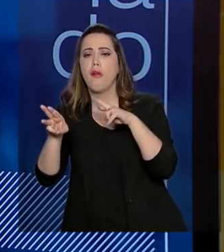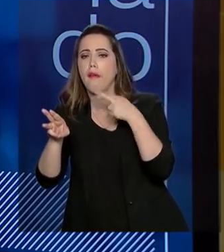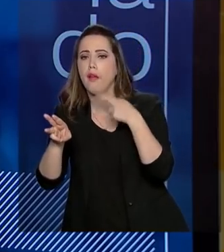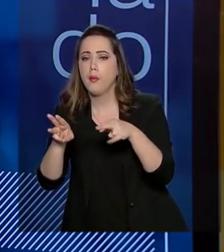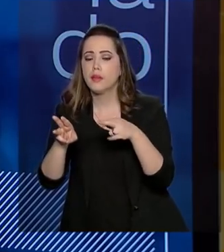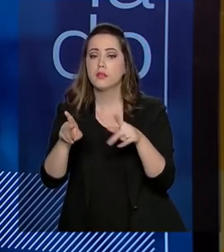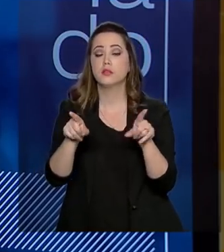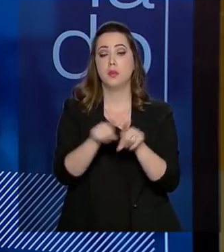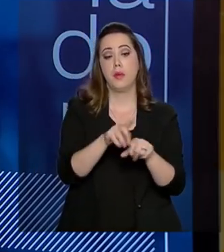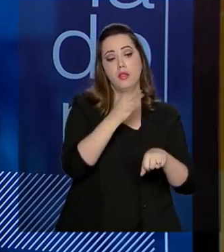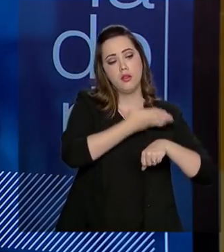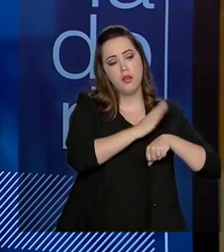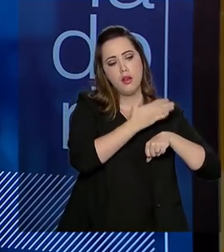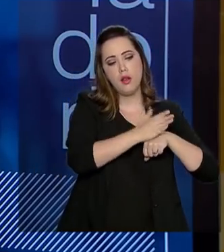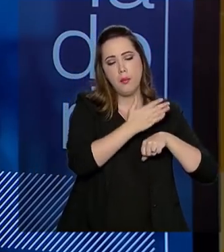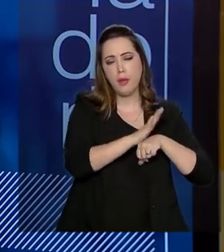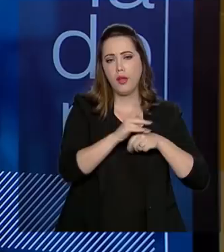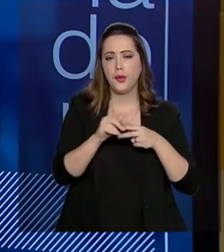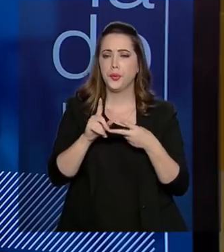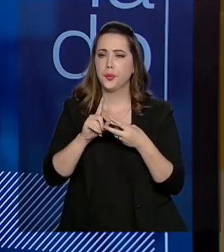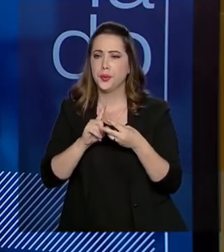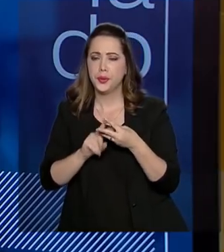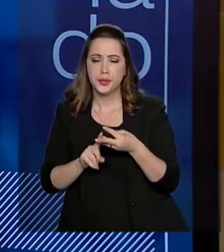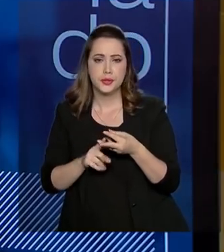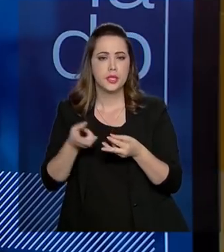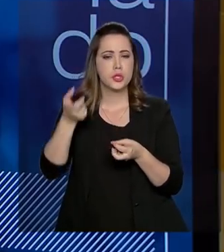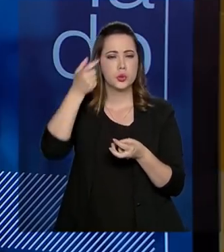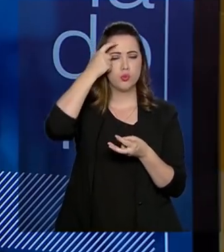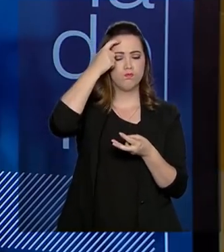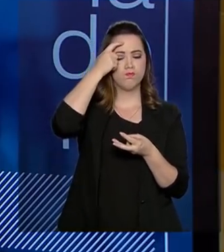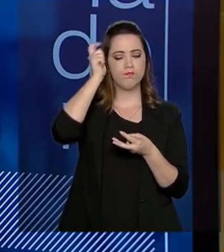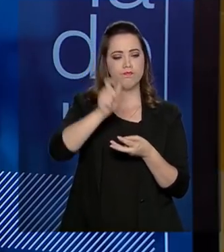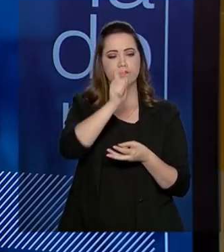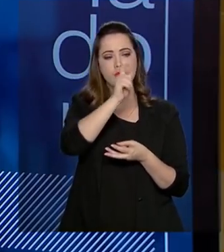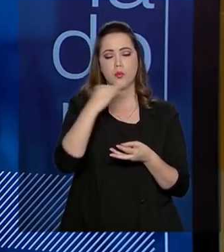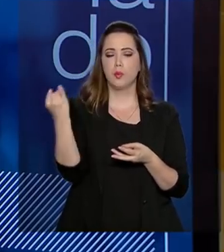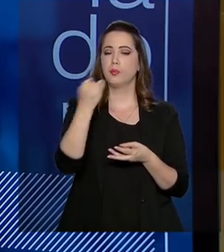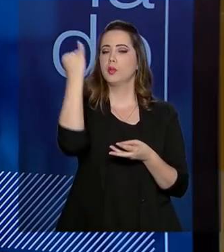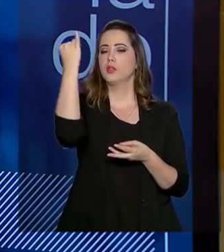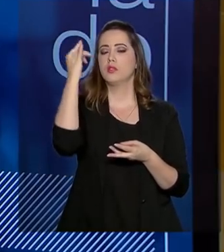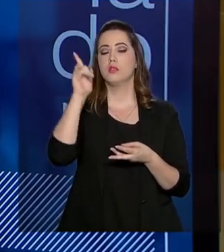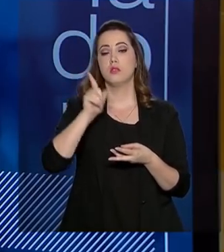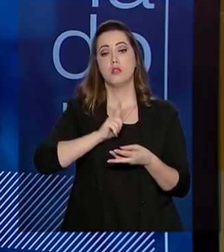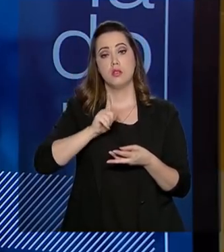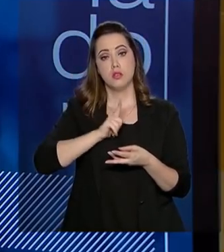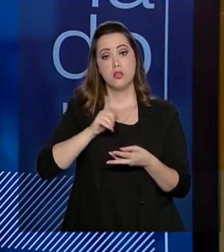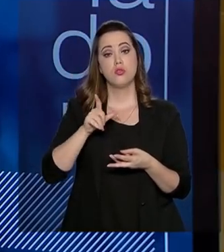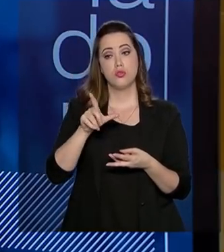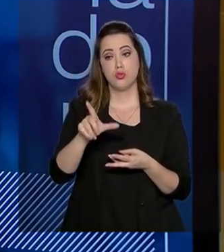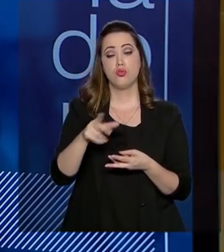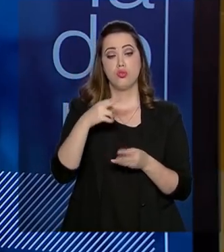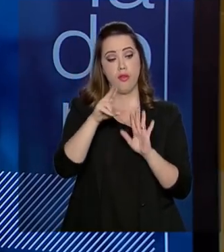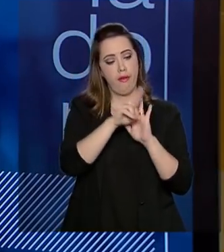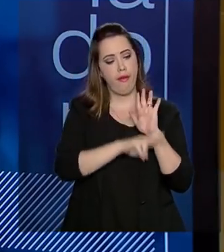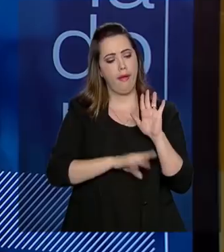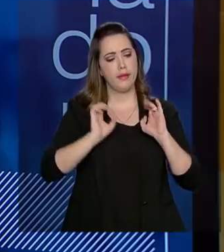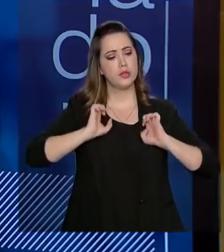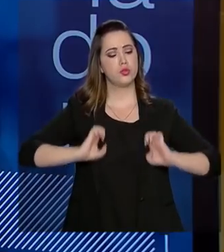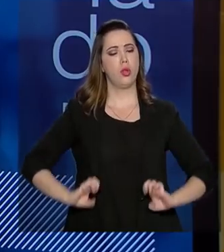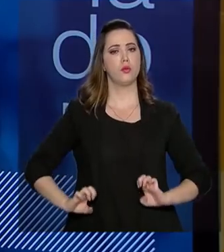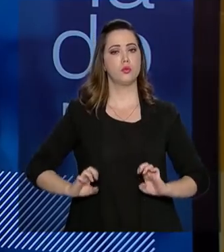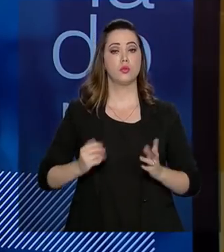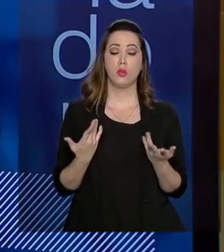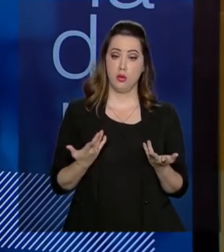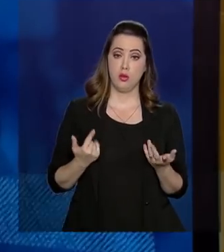o programa de capacitação, de conscientização dos servidores sobre a importância da adoção de regras de ética,